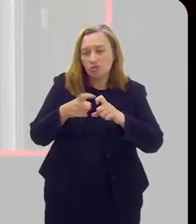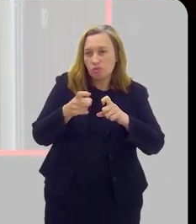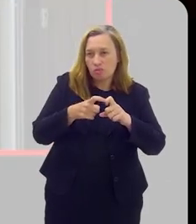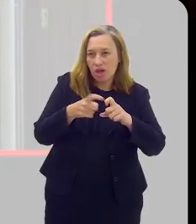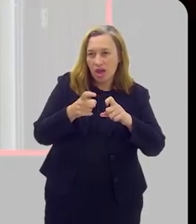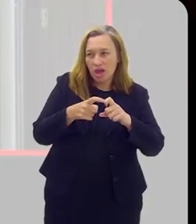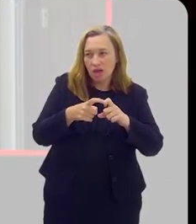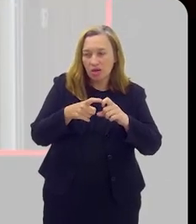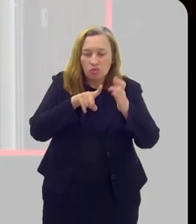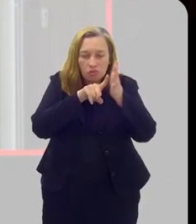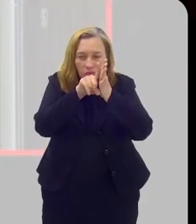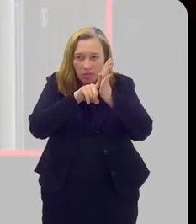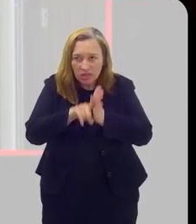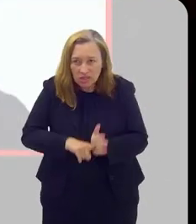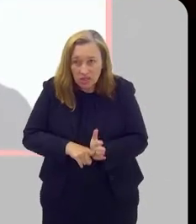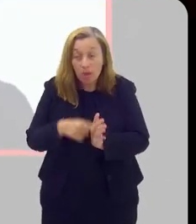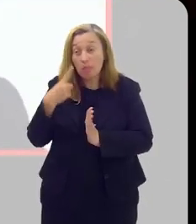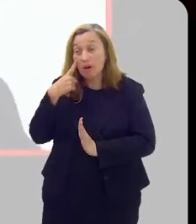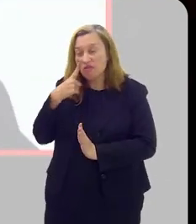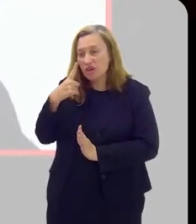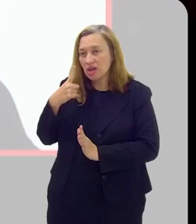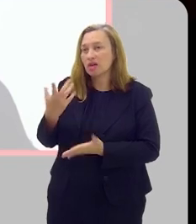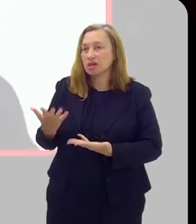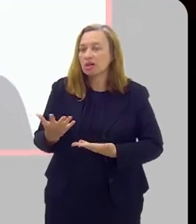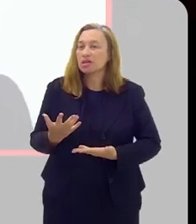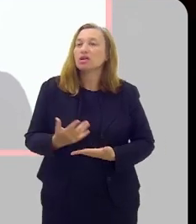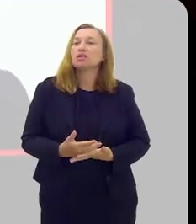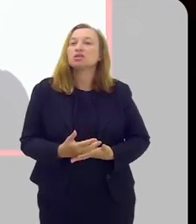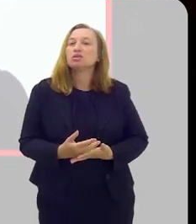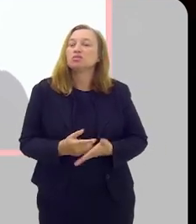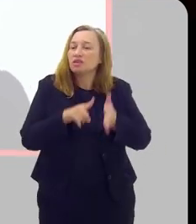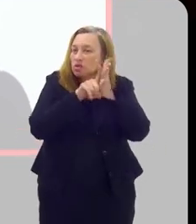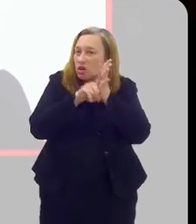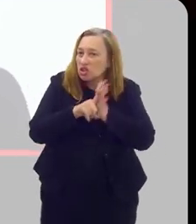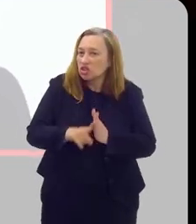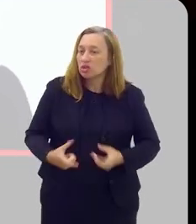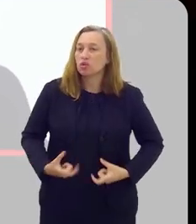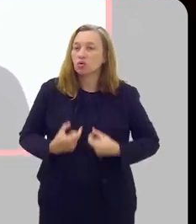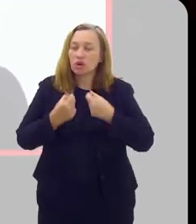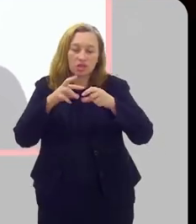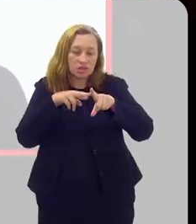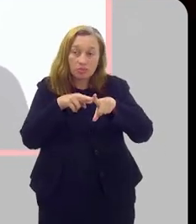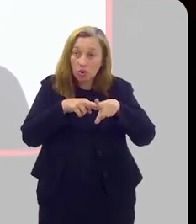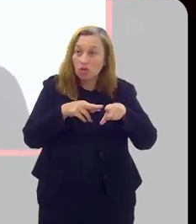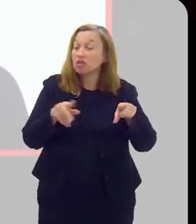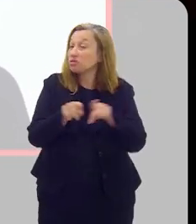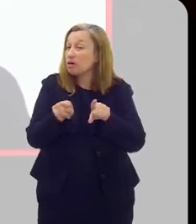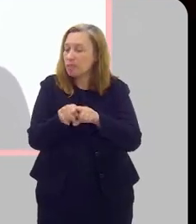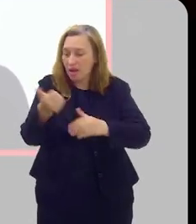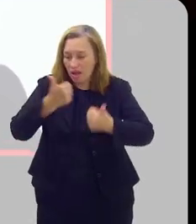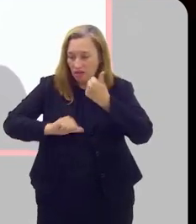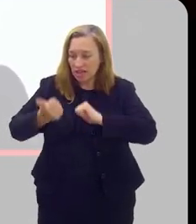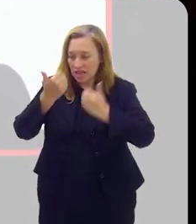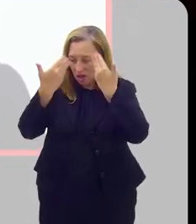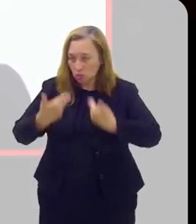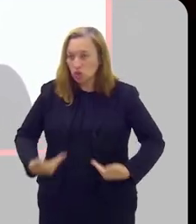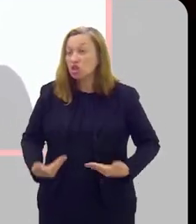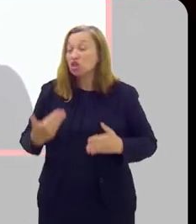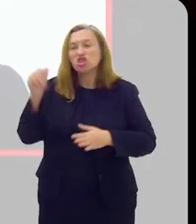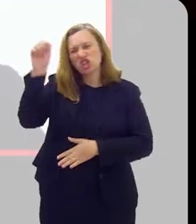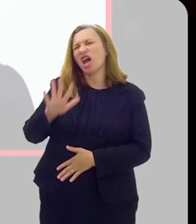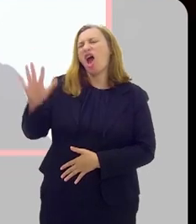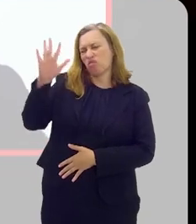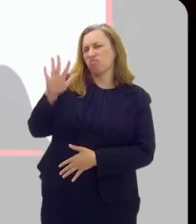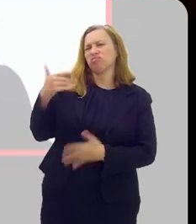alerta e conscientizar, mas a gente deve fazer isso ao ano todo pra fazer o rastreio do câncer de próstata e pra avaliar a saúde